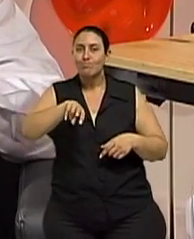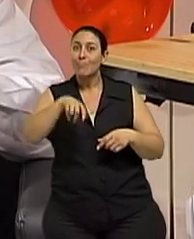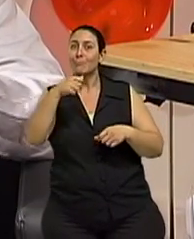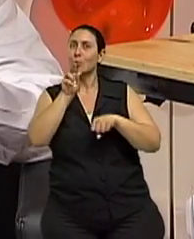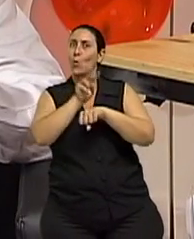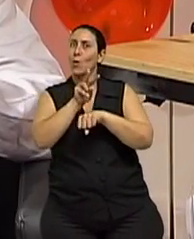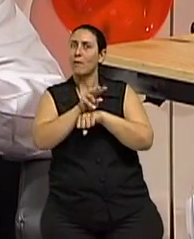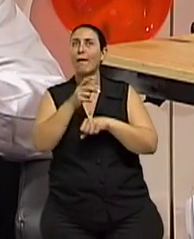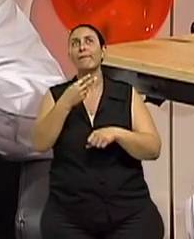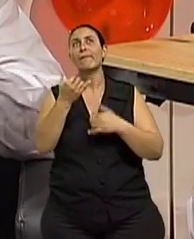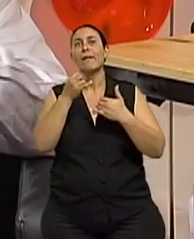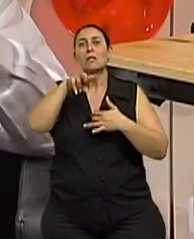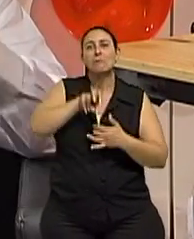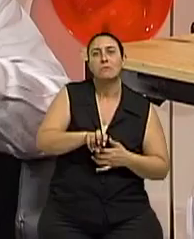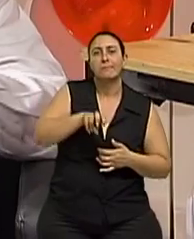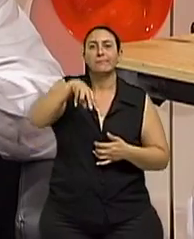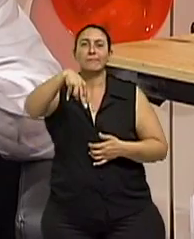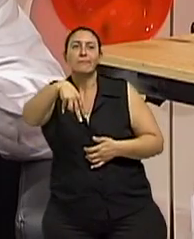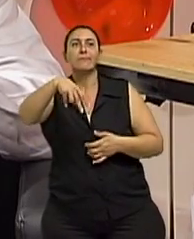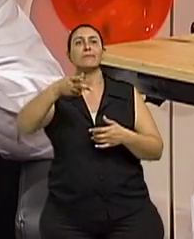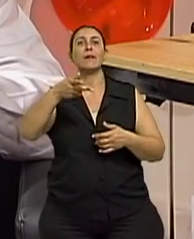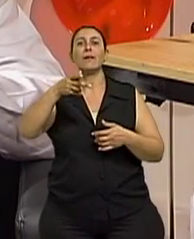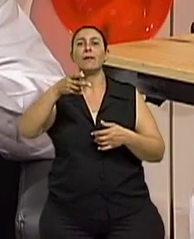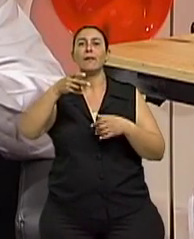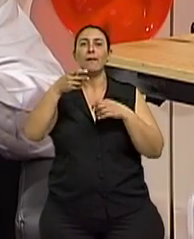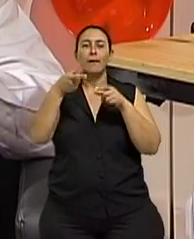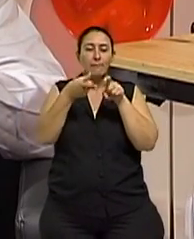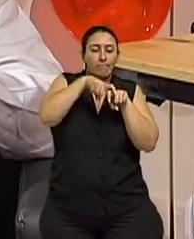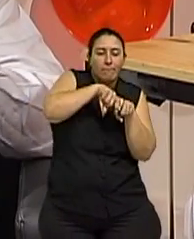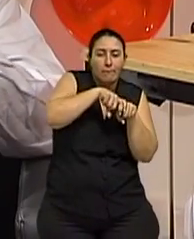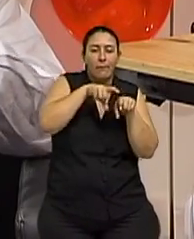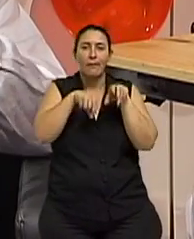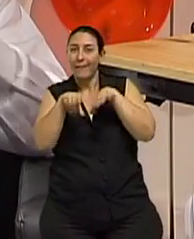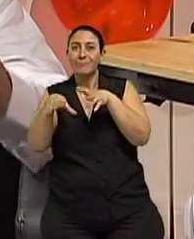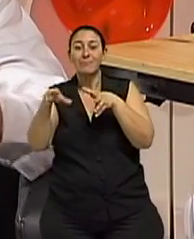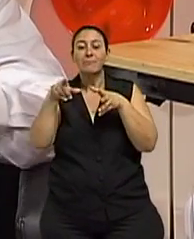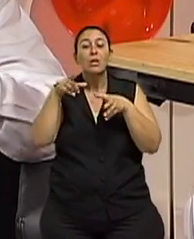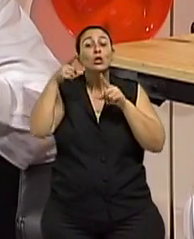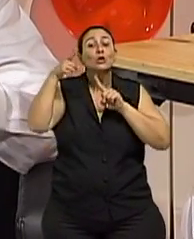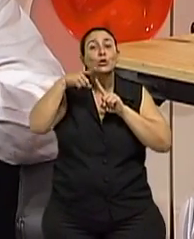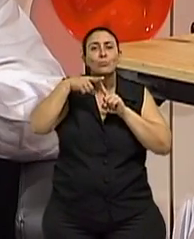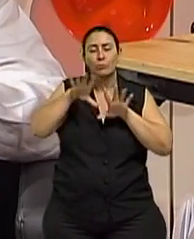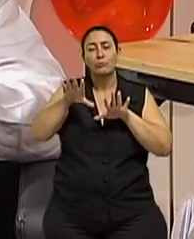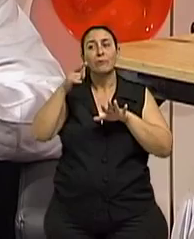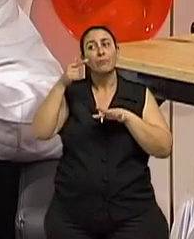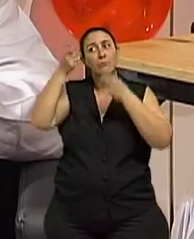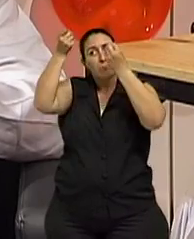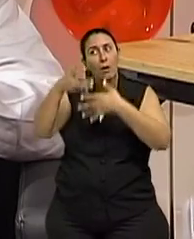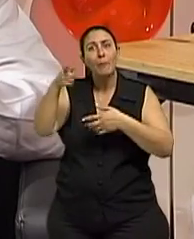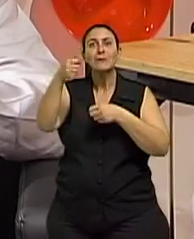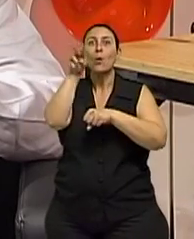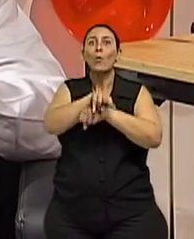que devem ser evitados depois da cirurgia, mas isso é orientado geralmente no pós-operatório, dependendo do tipo de técnica que é